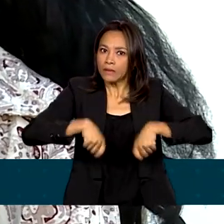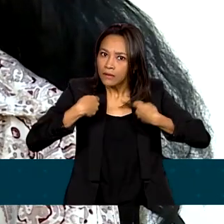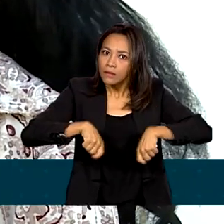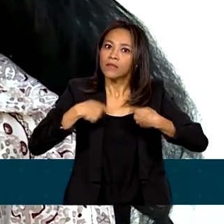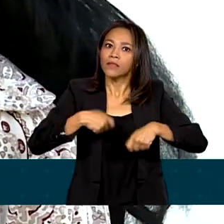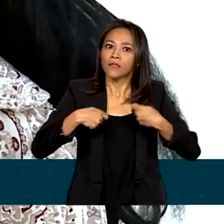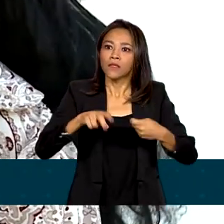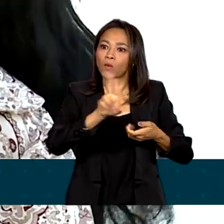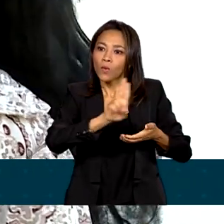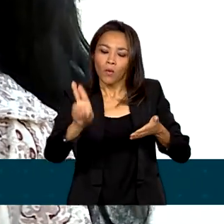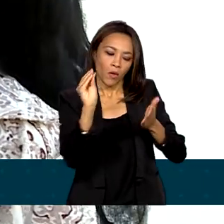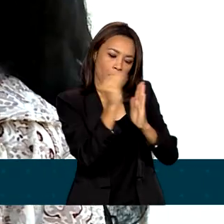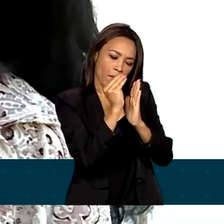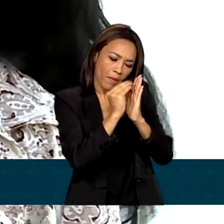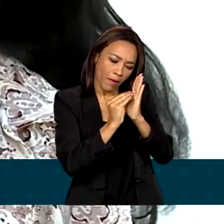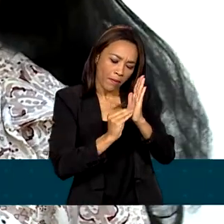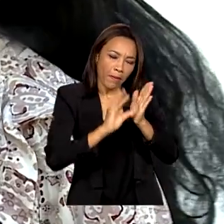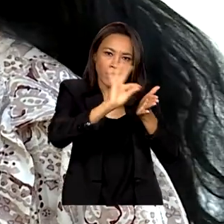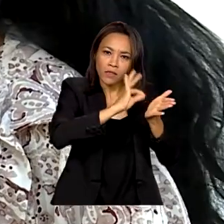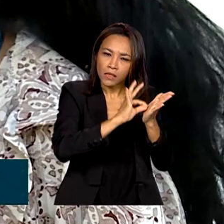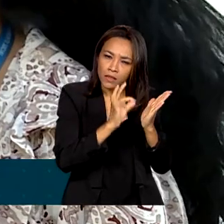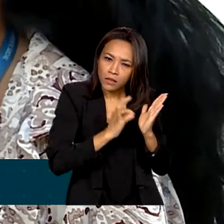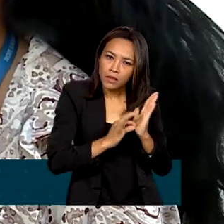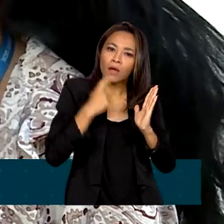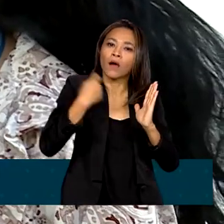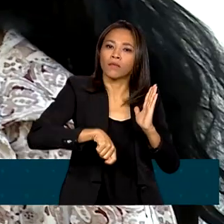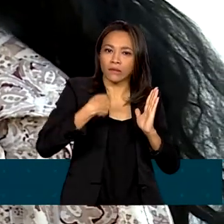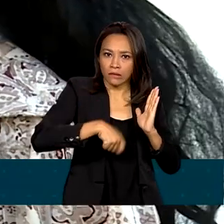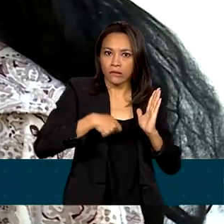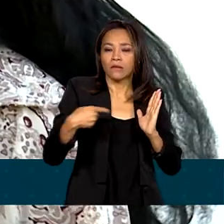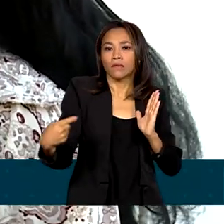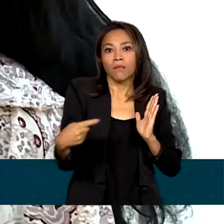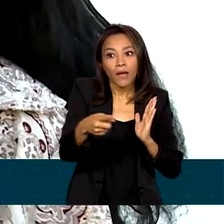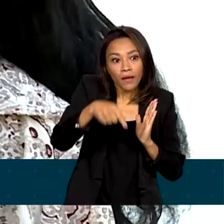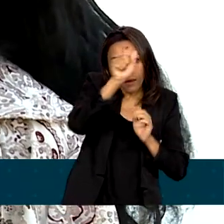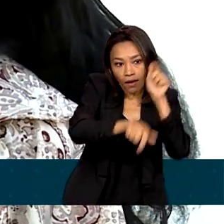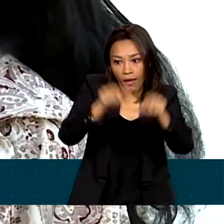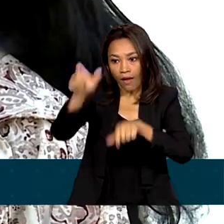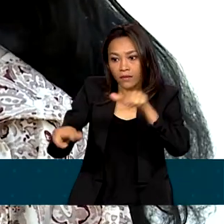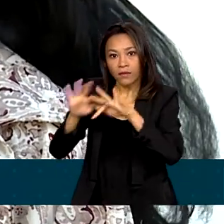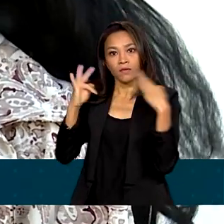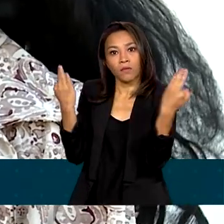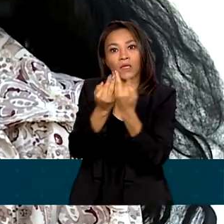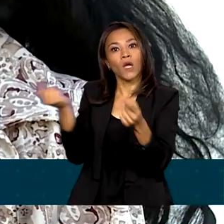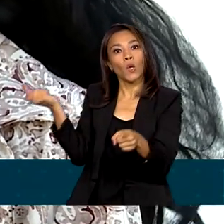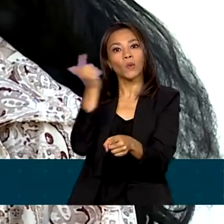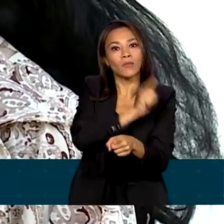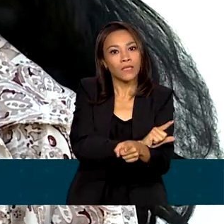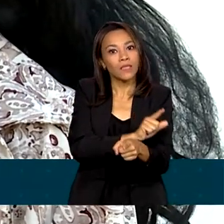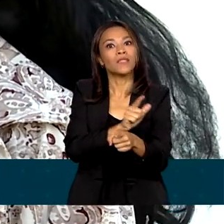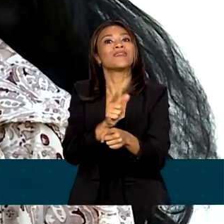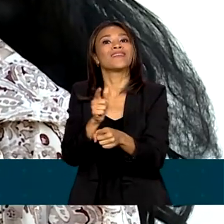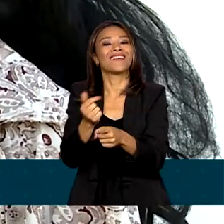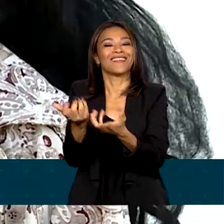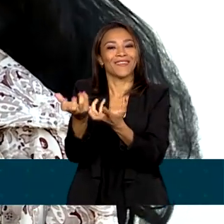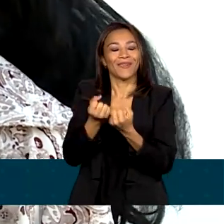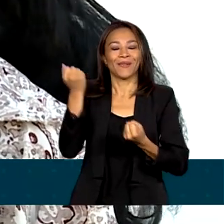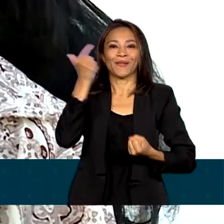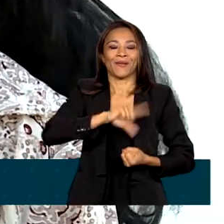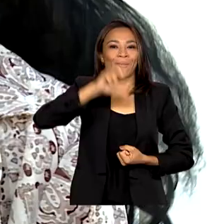o cadastro único, atualizar o cadastro único para que elas consigam entrar na fila para ser